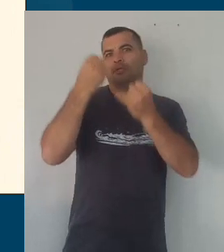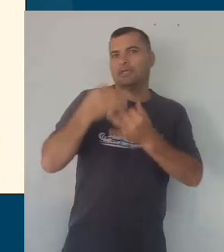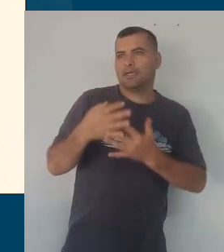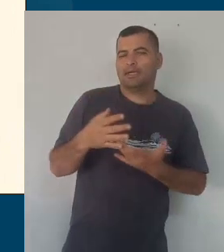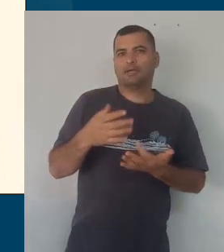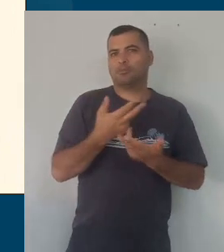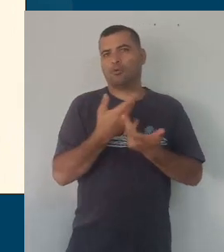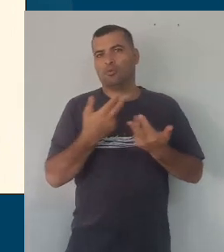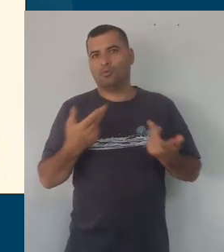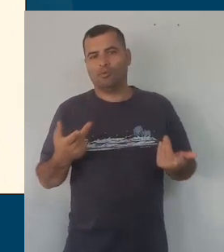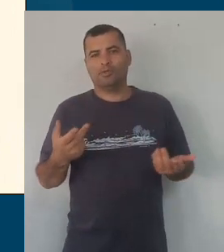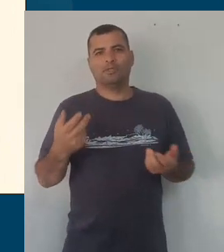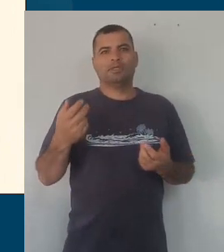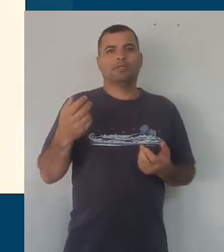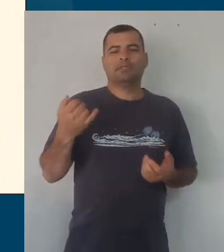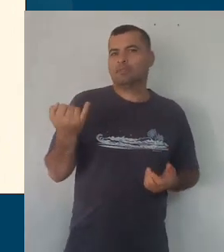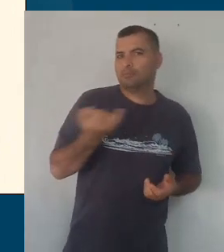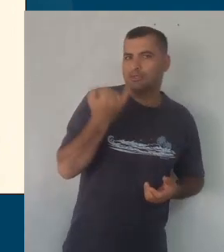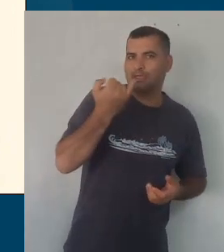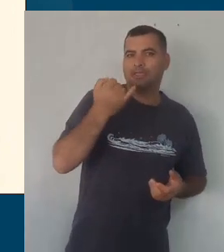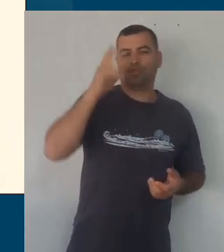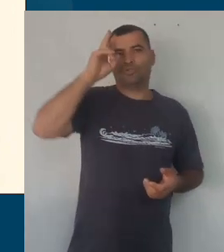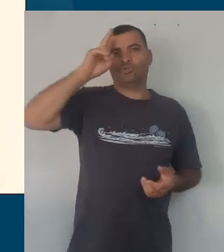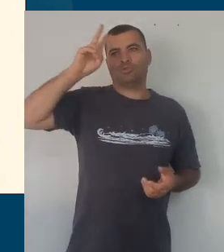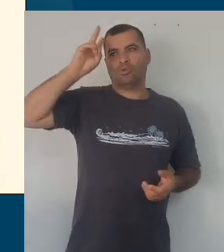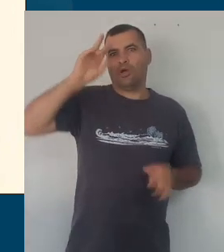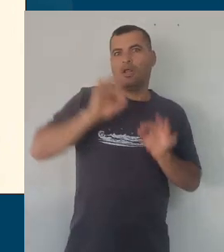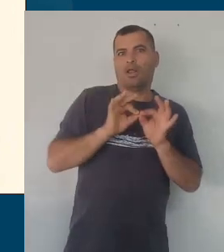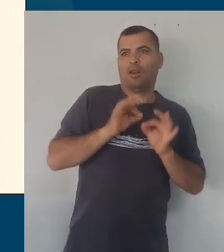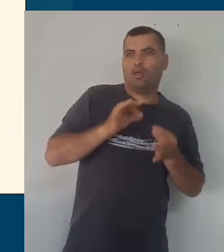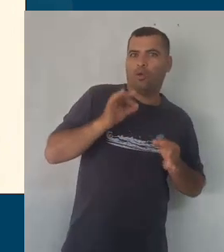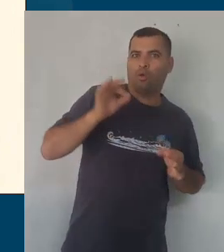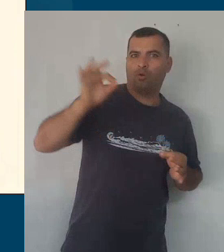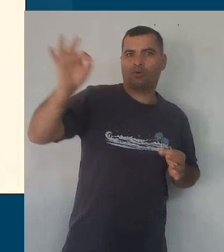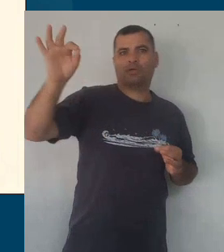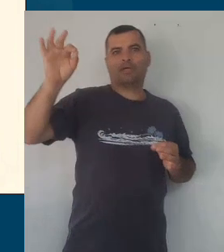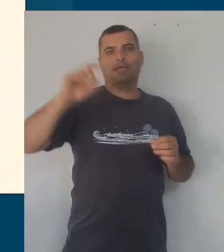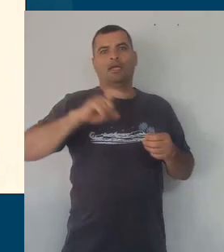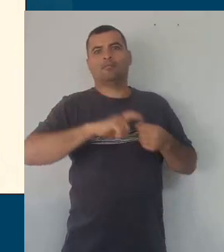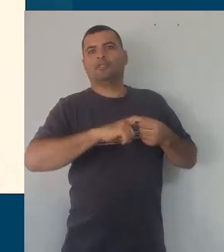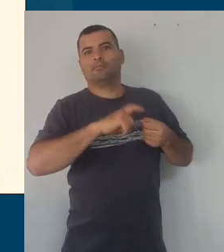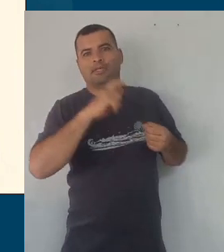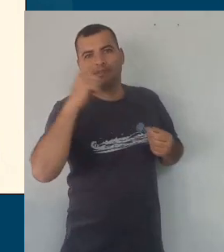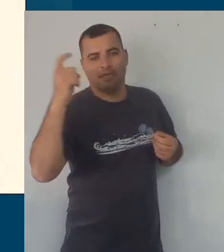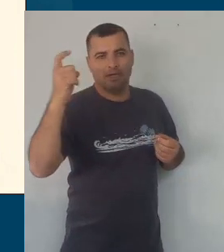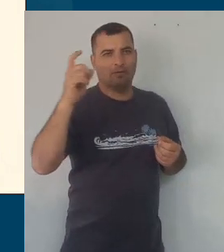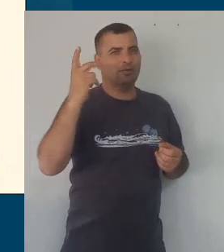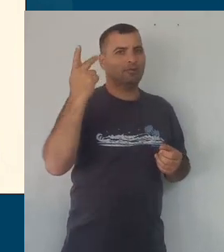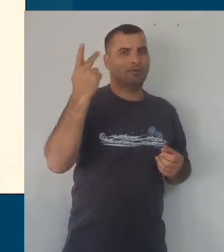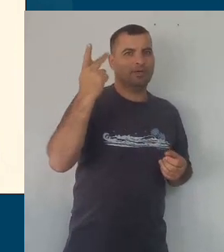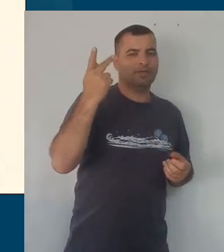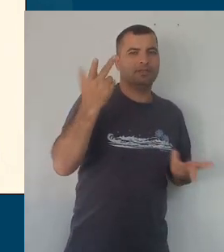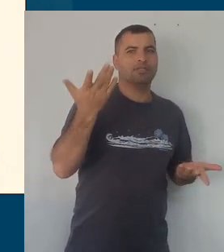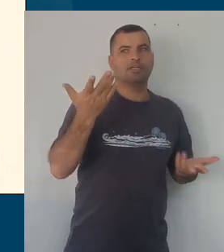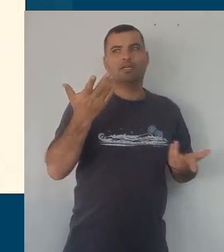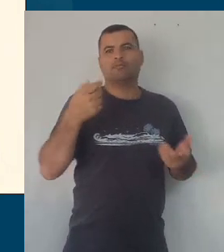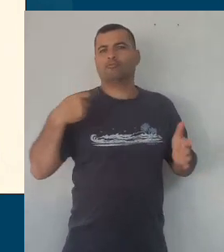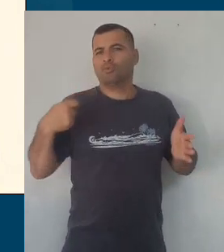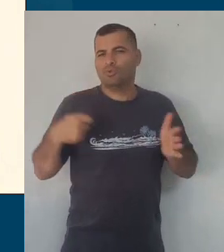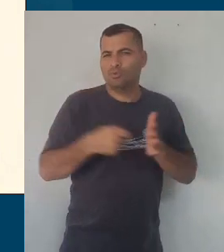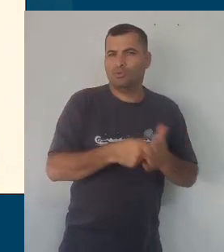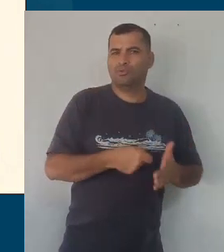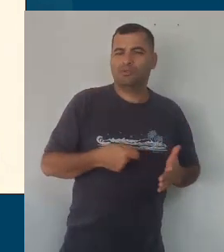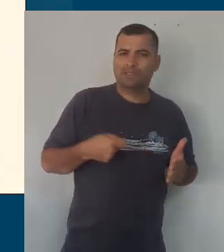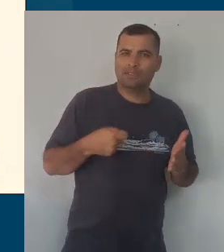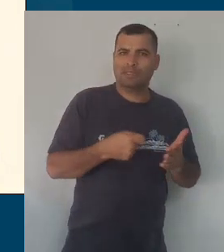vocês podem nos contar, e a gente sistematiza uma história longa da própria emancipação de Hortolândia, todas as